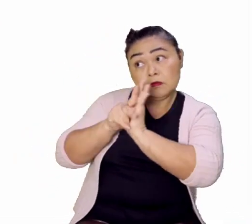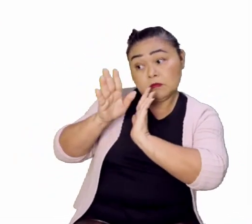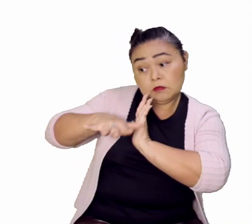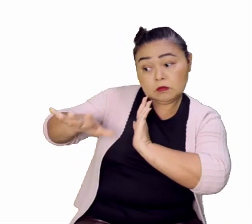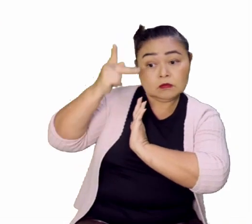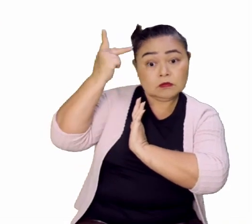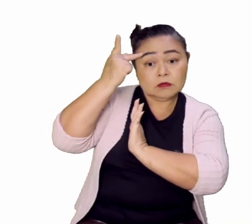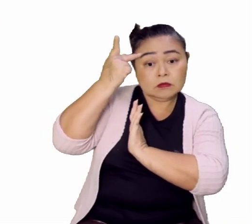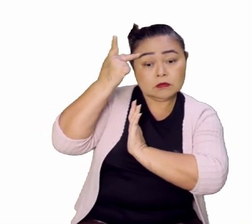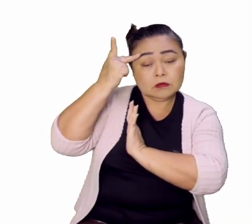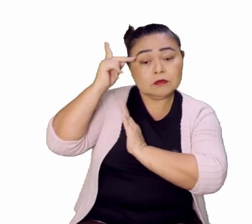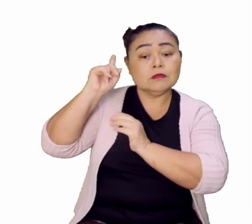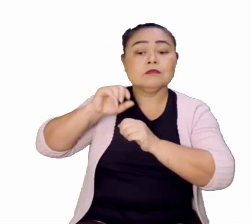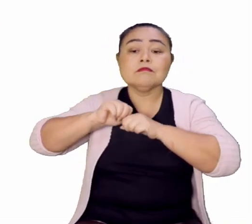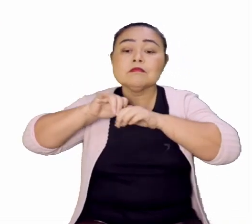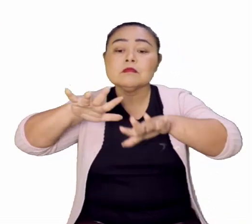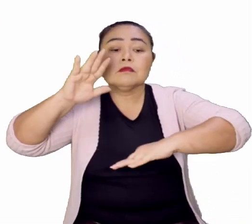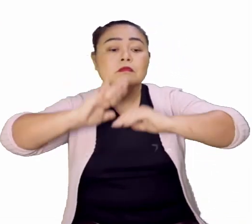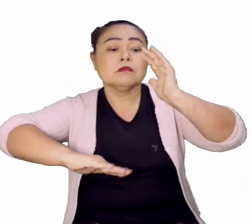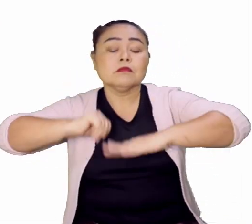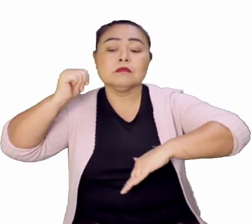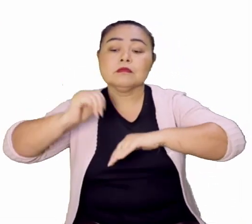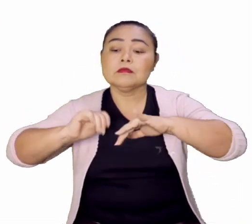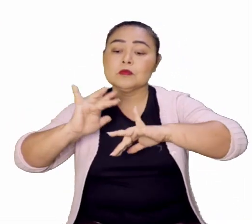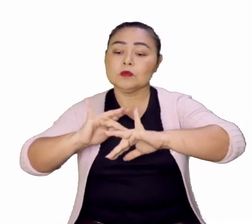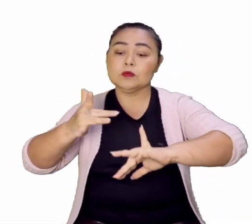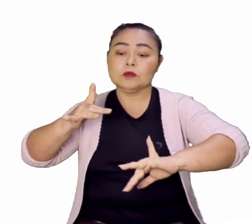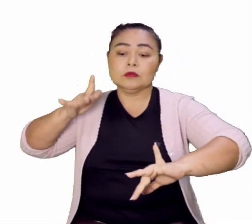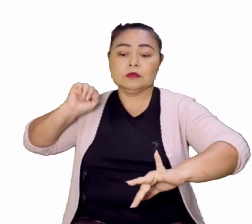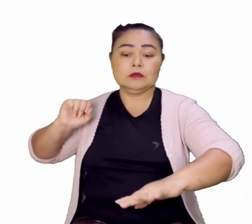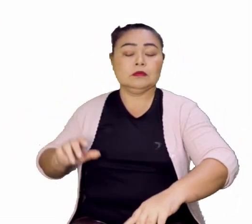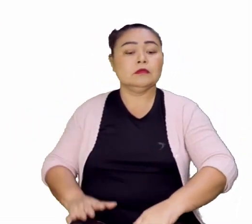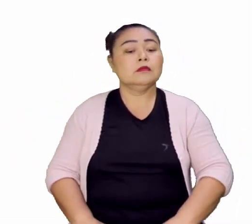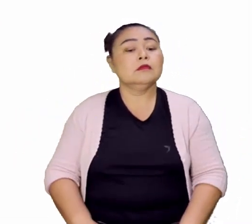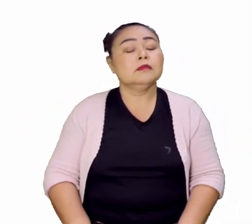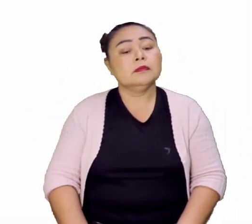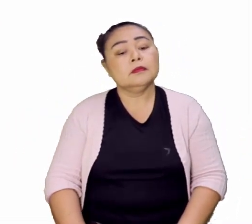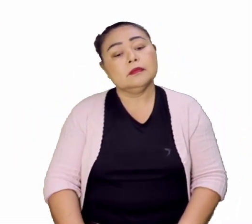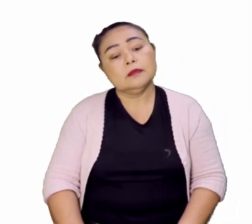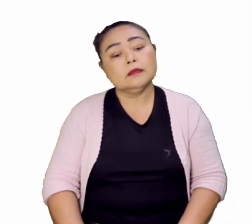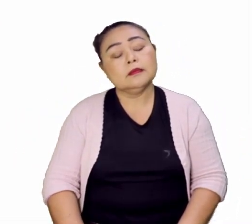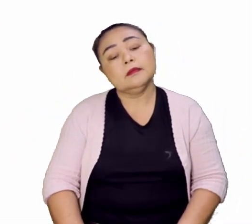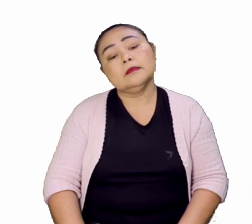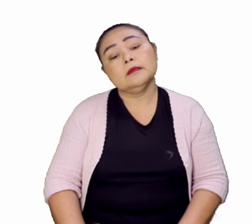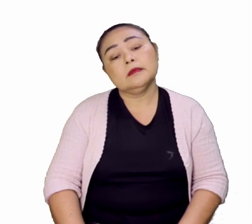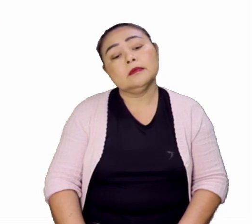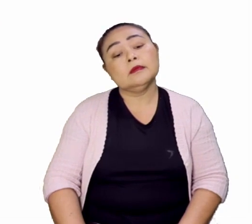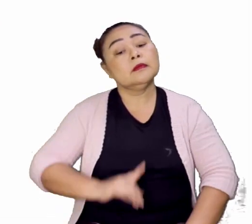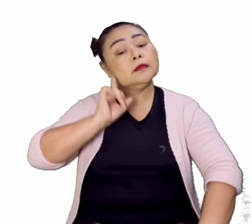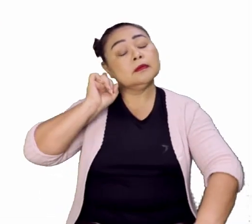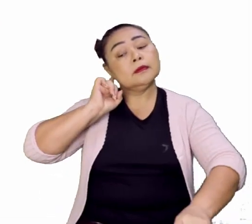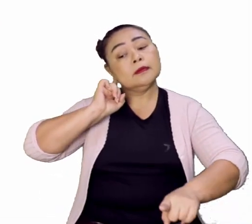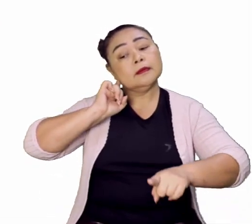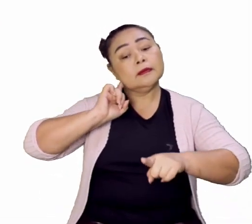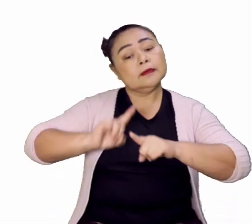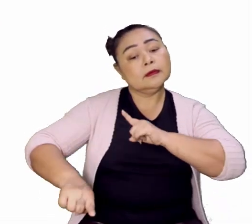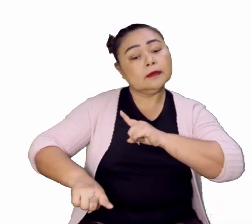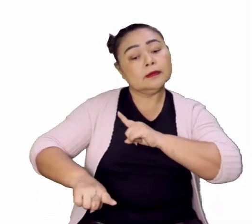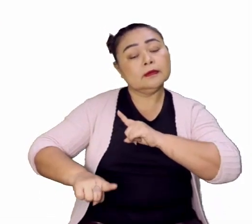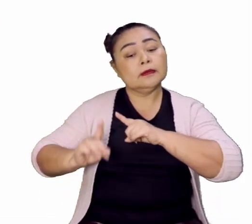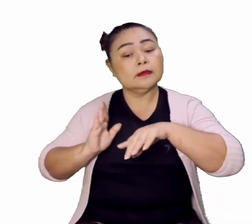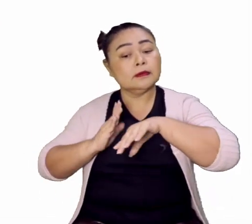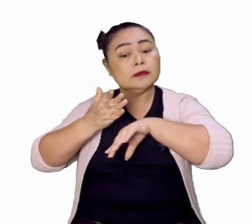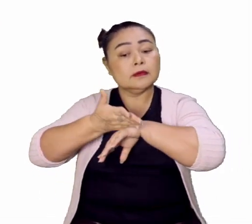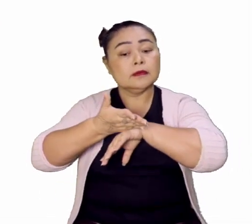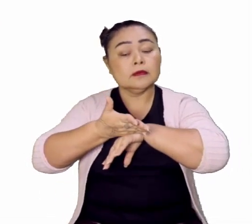paulistas e a proliferação da profissão de orífes. D, a proibição do